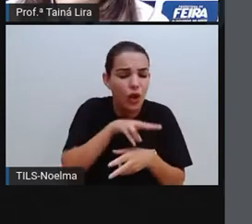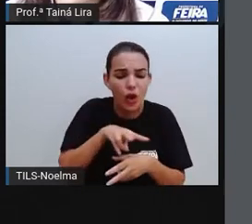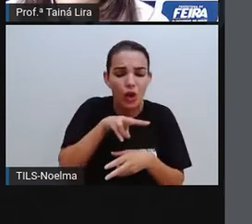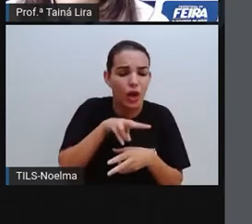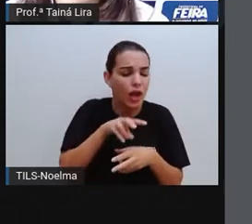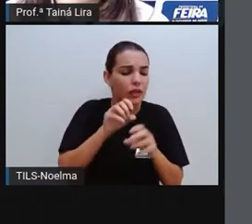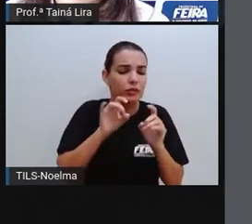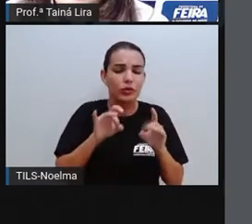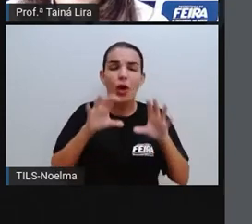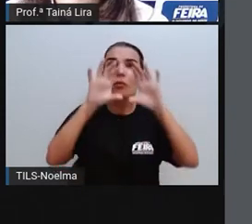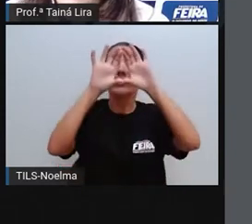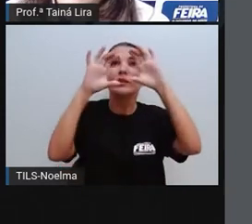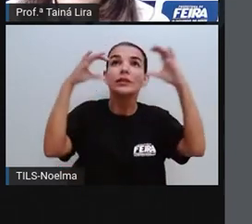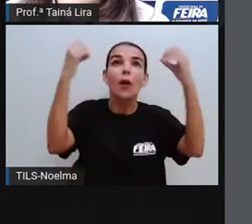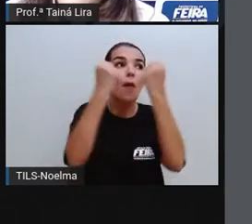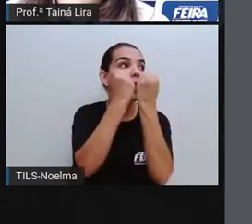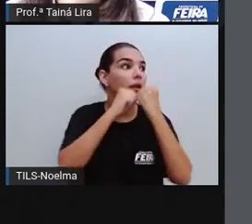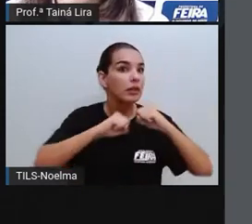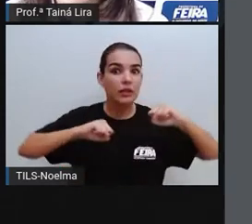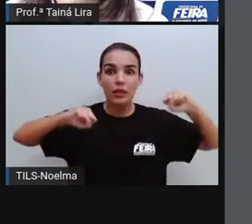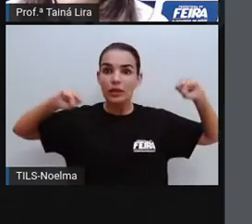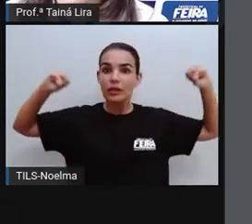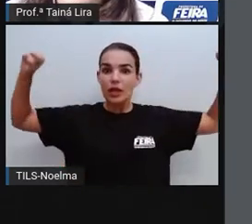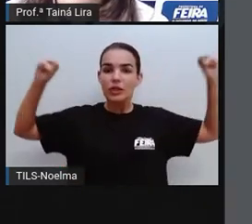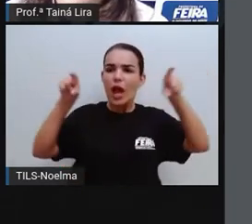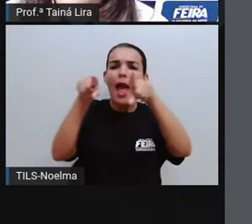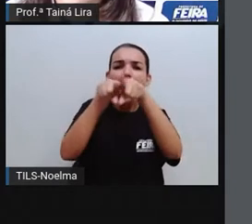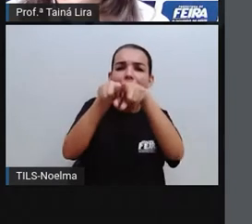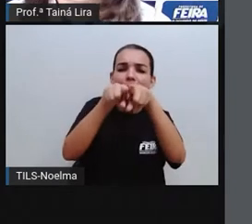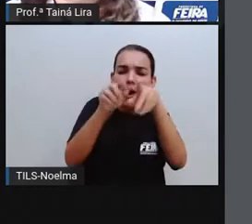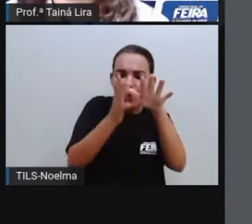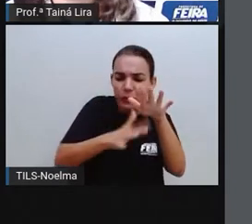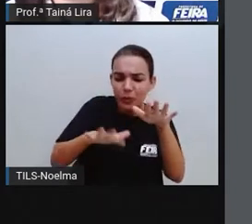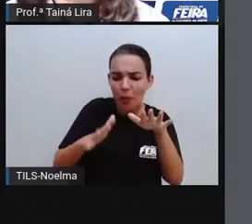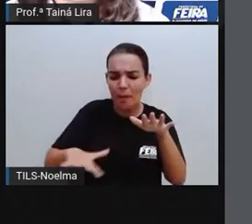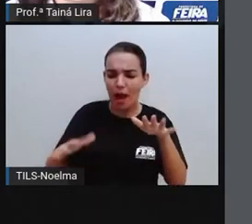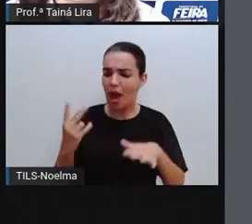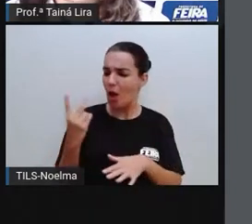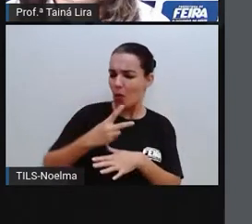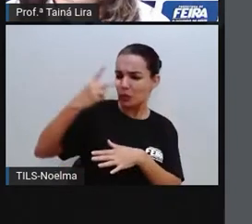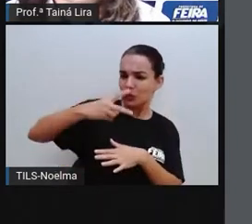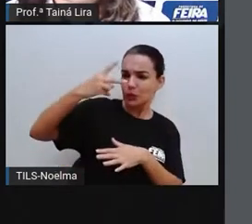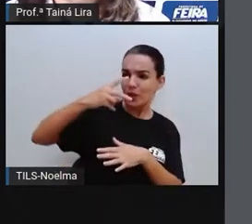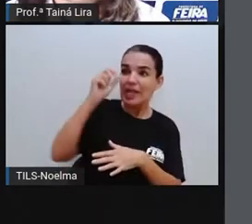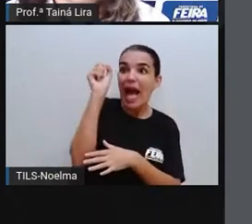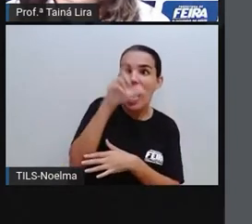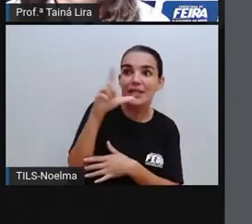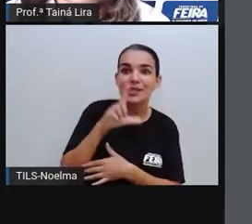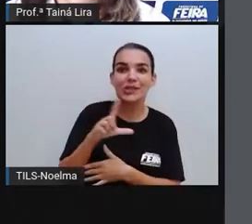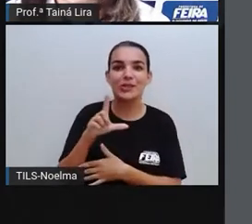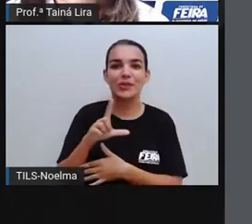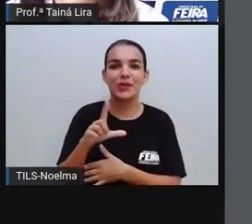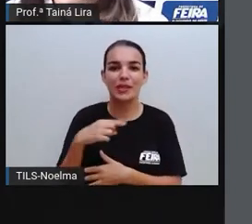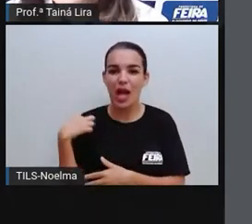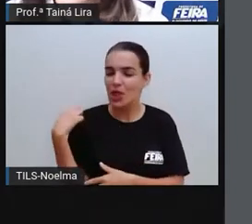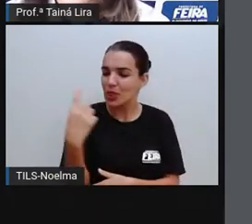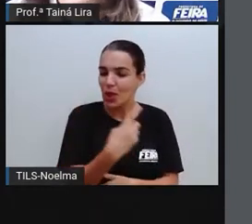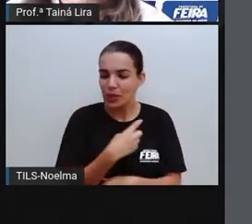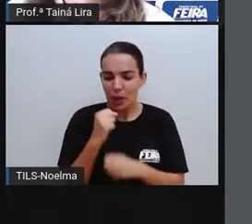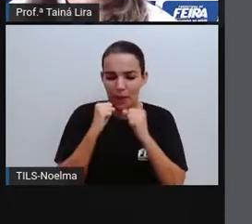O céu é tão grande, ele é irmão do mar. Os dois são bem azuis. Nós podemos